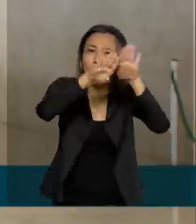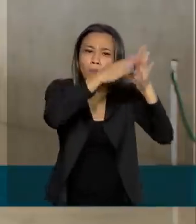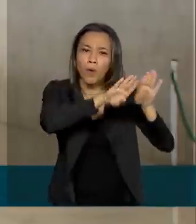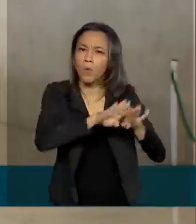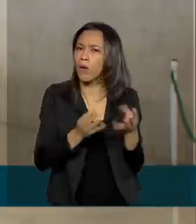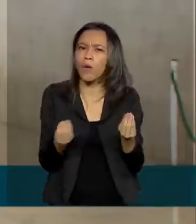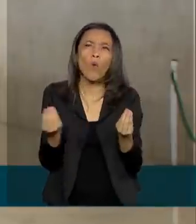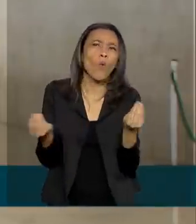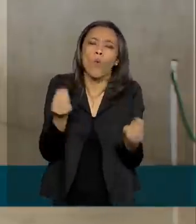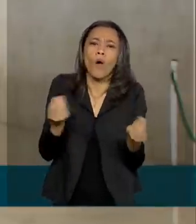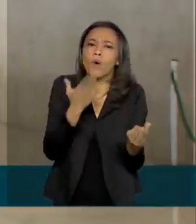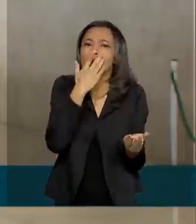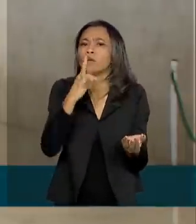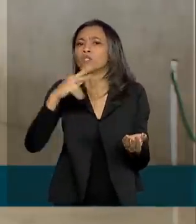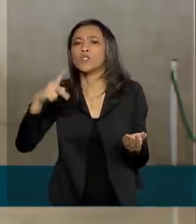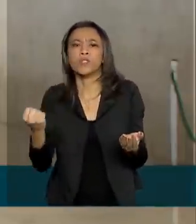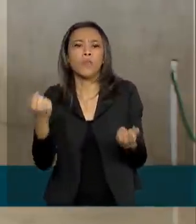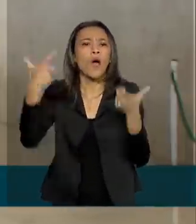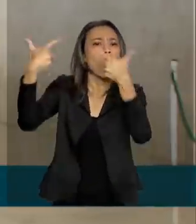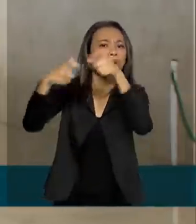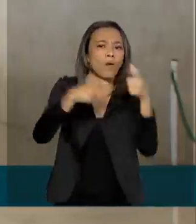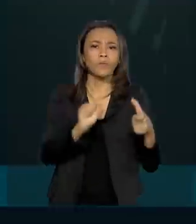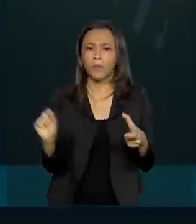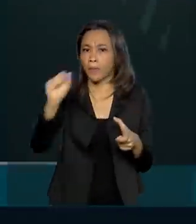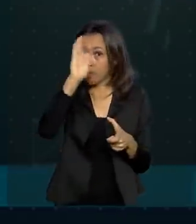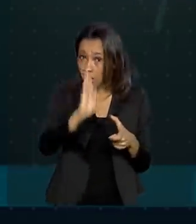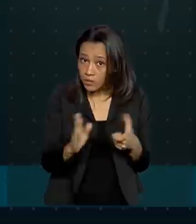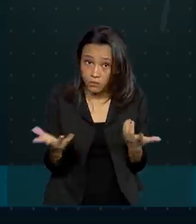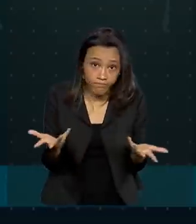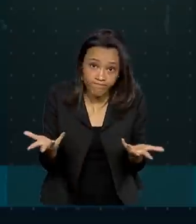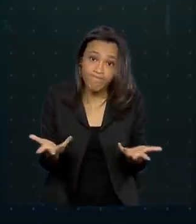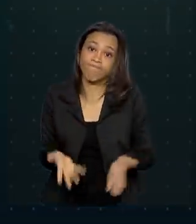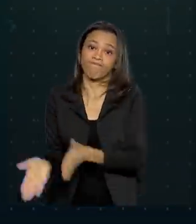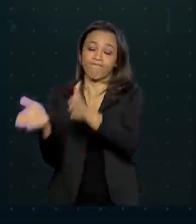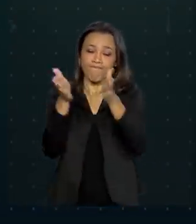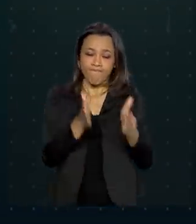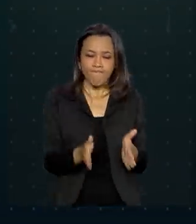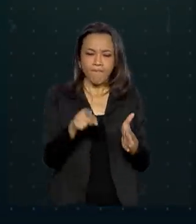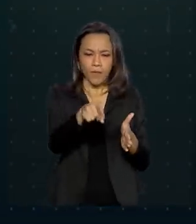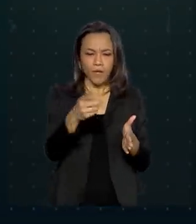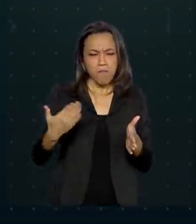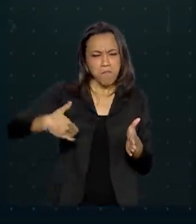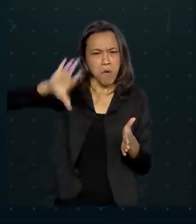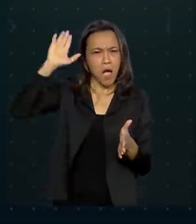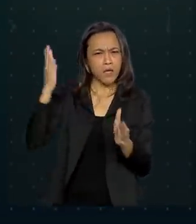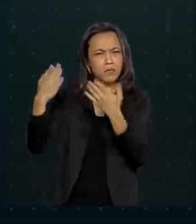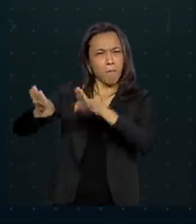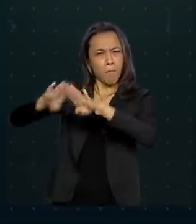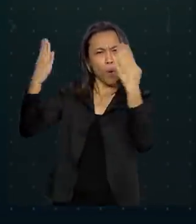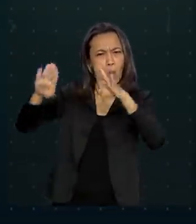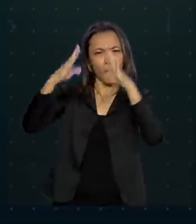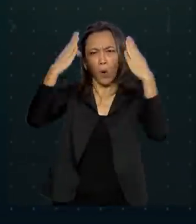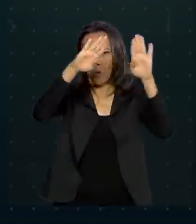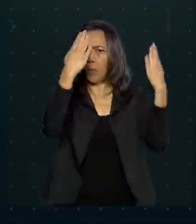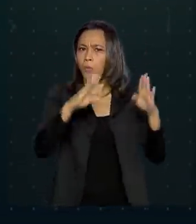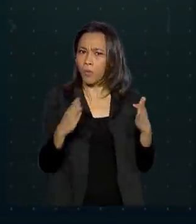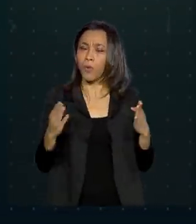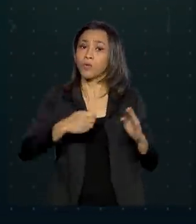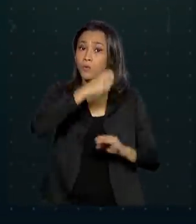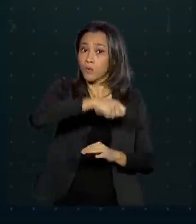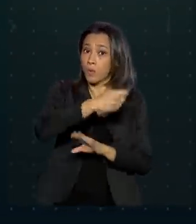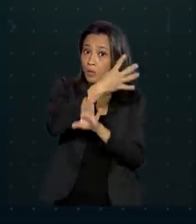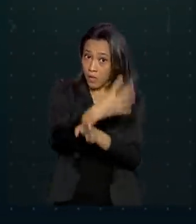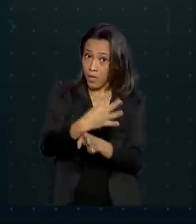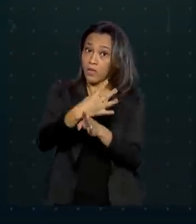tipo de atividade e localização geográfica. Os setores que mais abriram empresas no primeiro quadrimestre